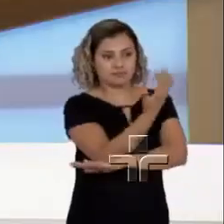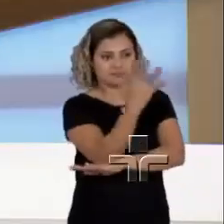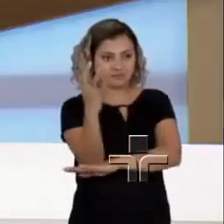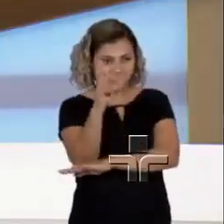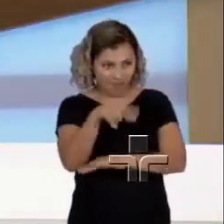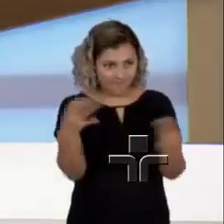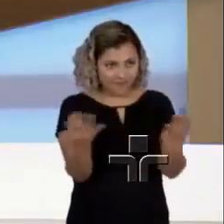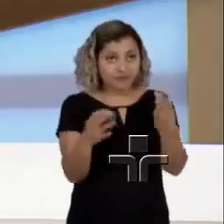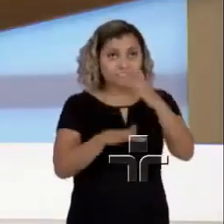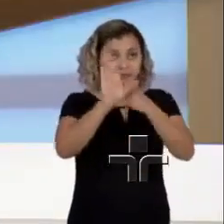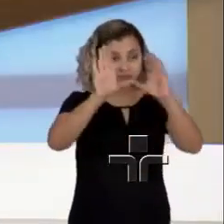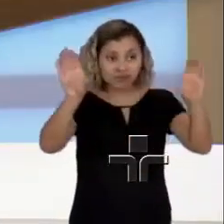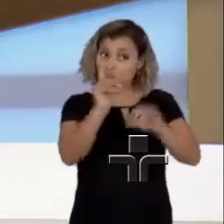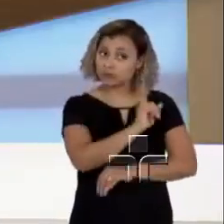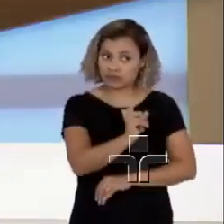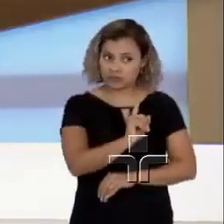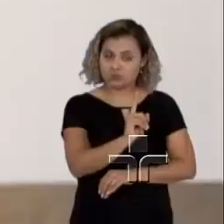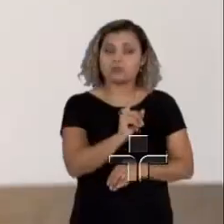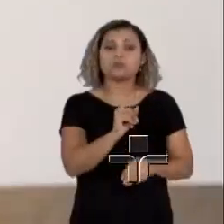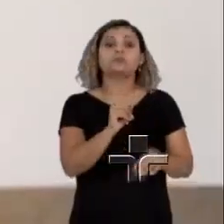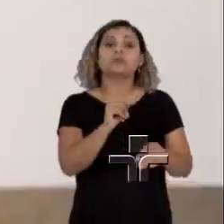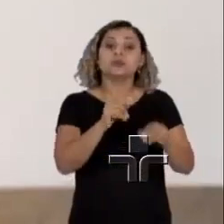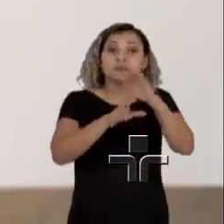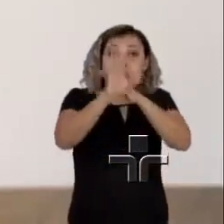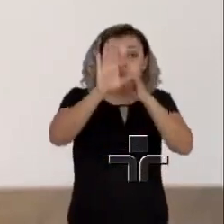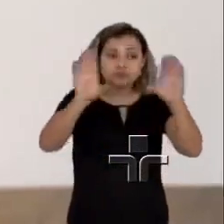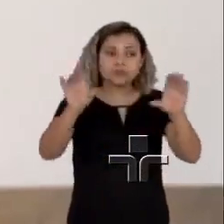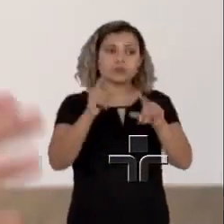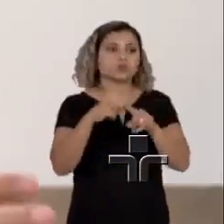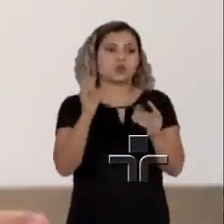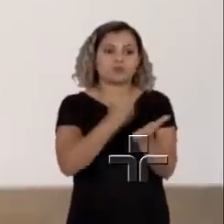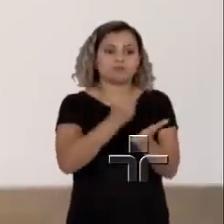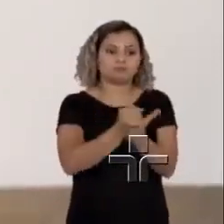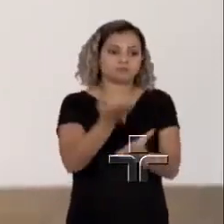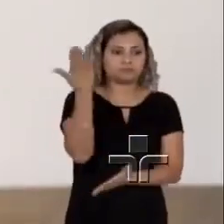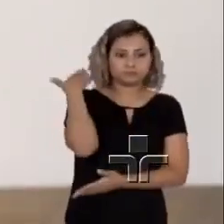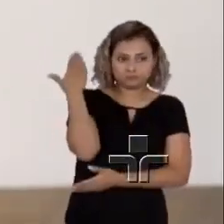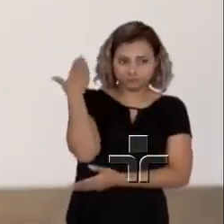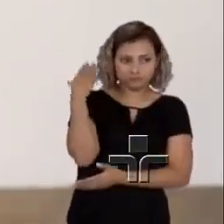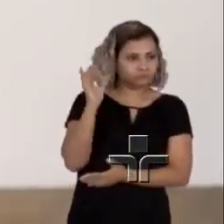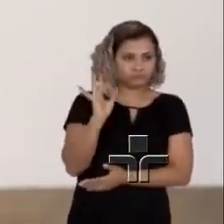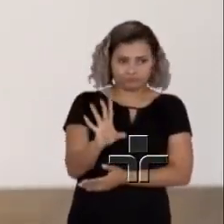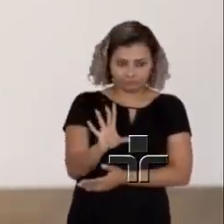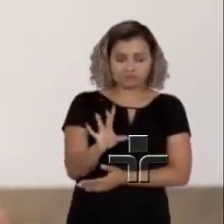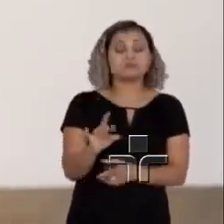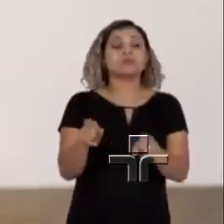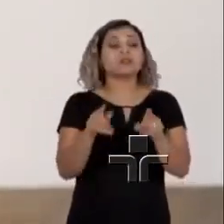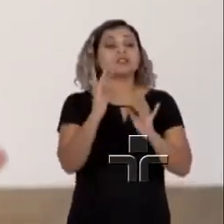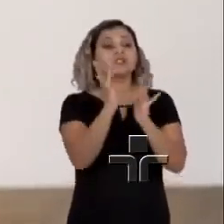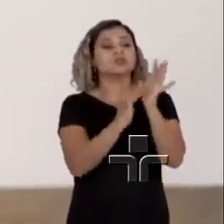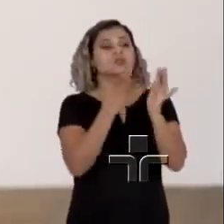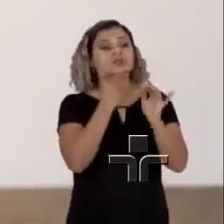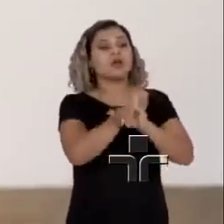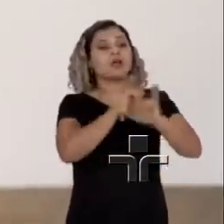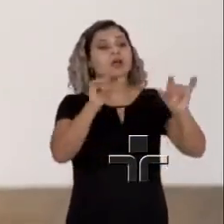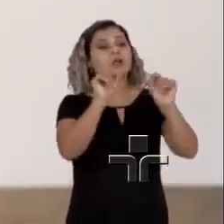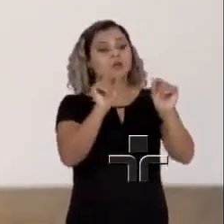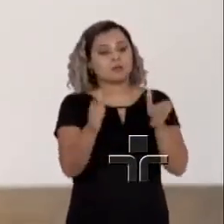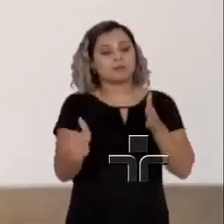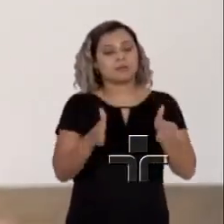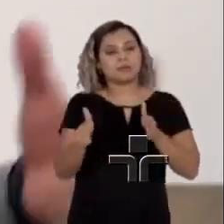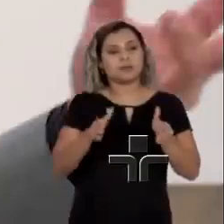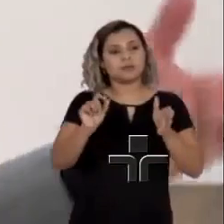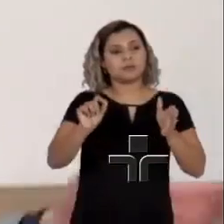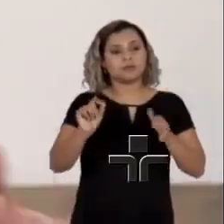paraíso, a Bíblia fala muito pouco do paraíso. O Antigo Testamento praticamente nada, Jesus fala de uma situação melhor do